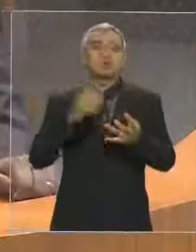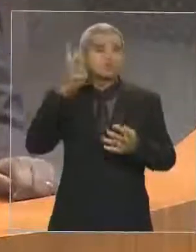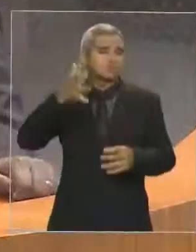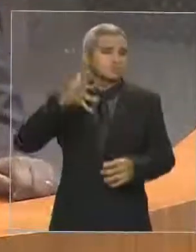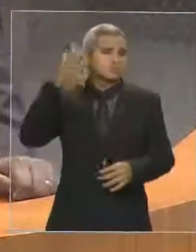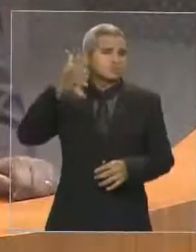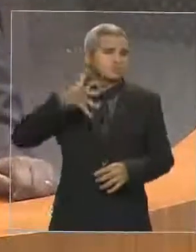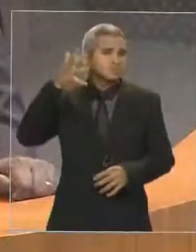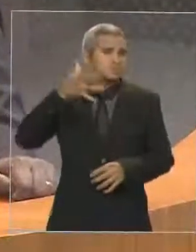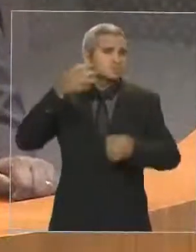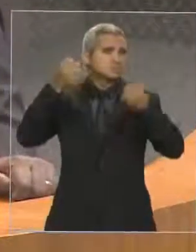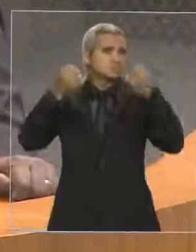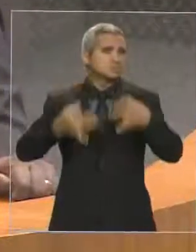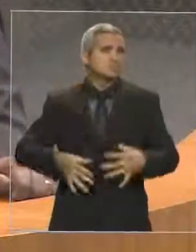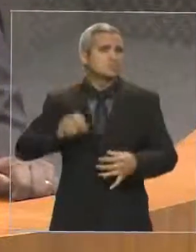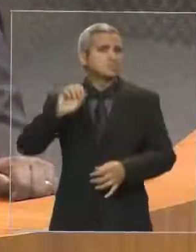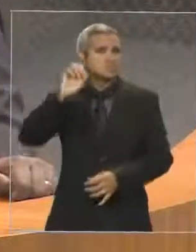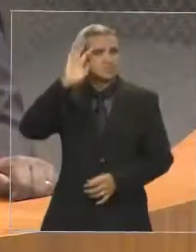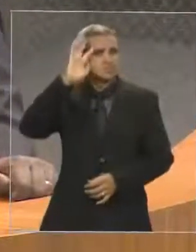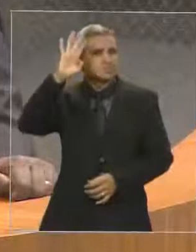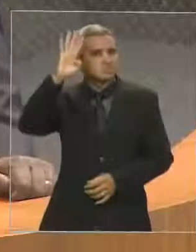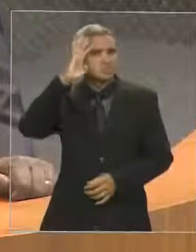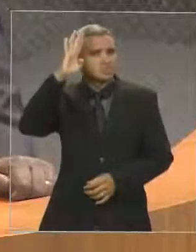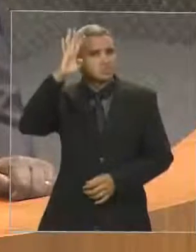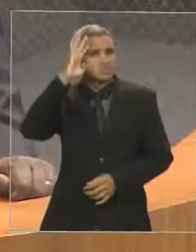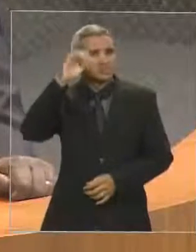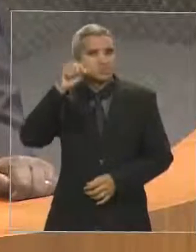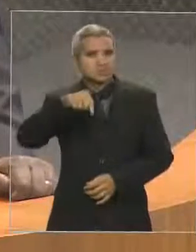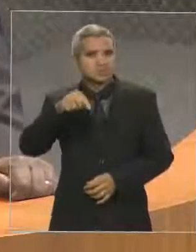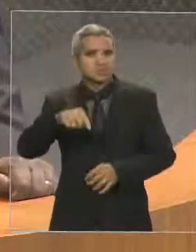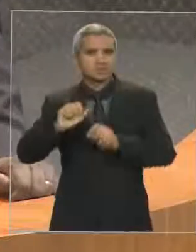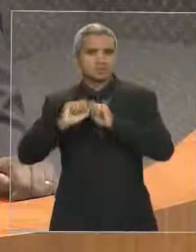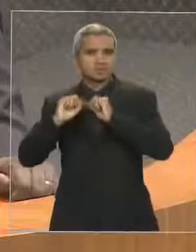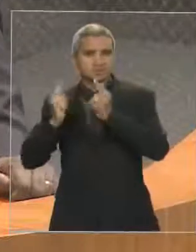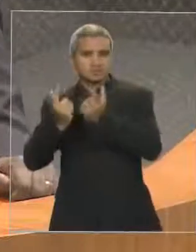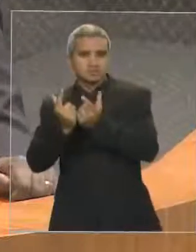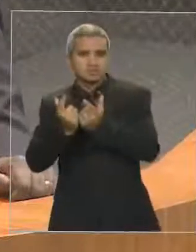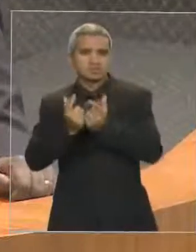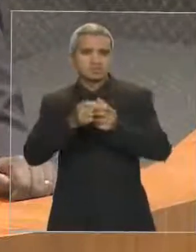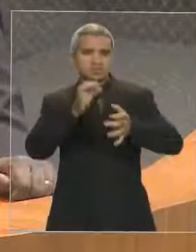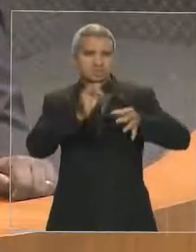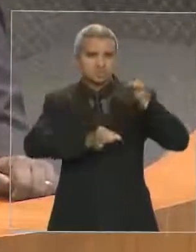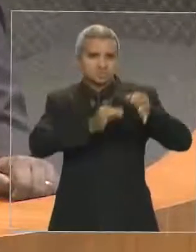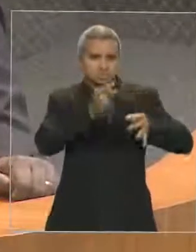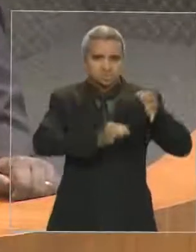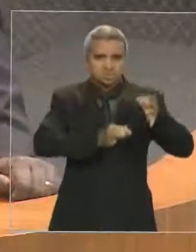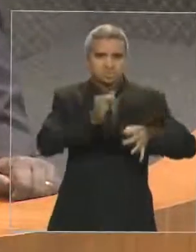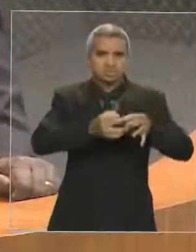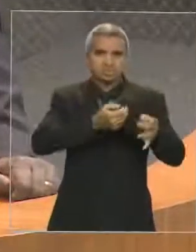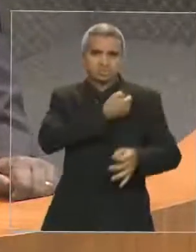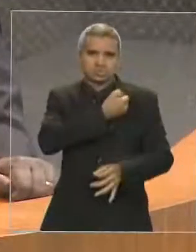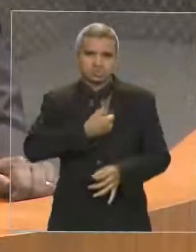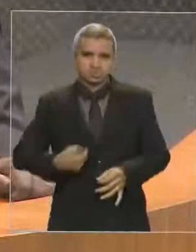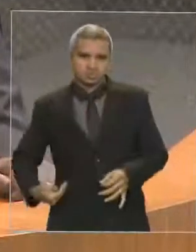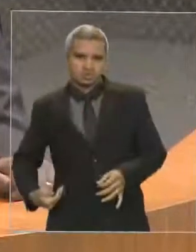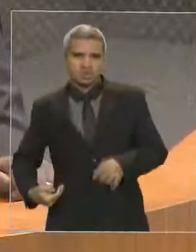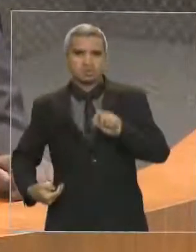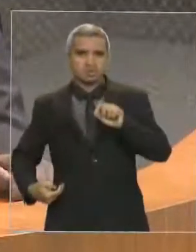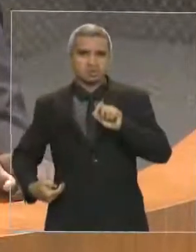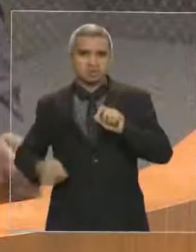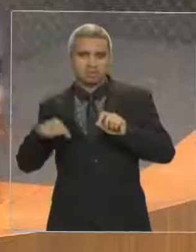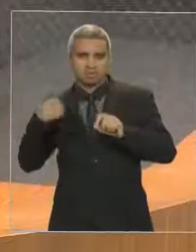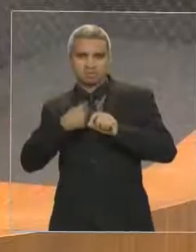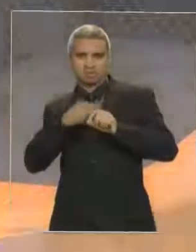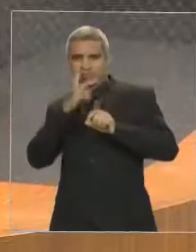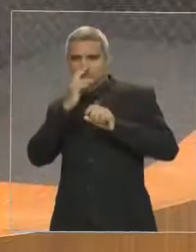que o Parlamento Estadual, que Poder Executivo, o Poder Judiciário não é maior do que os sonhos dos senhores. E que